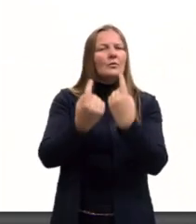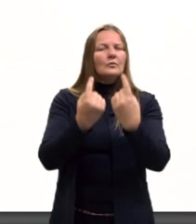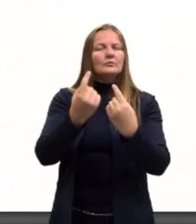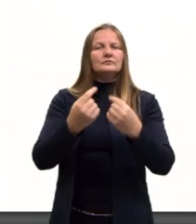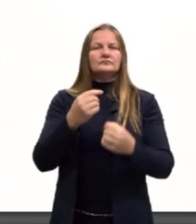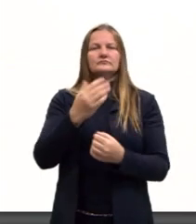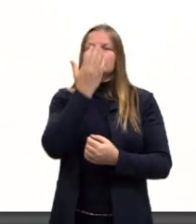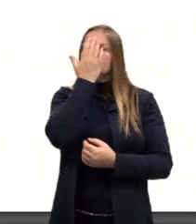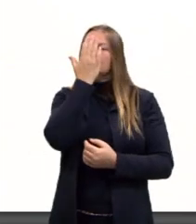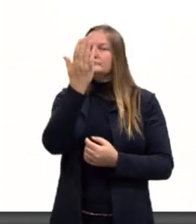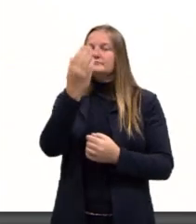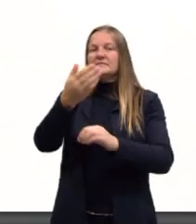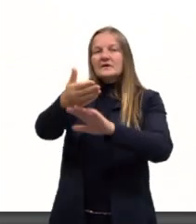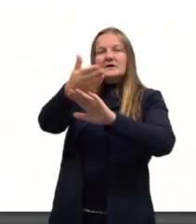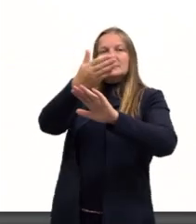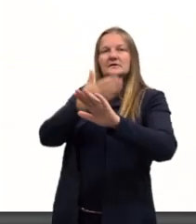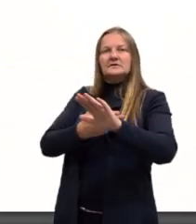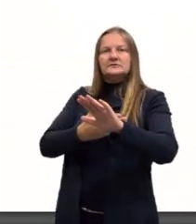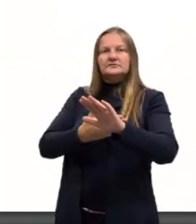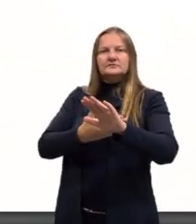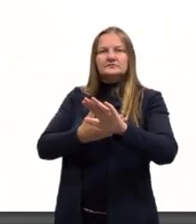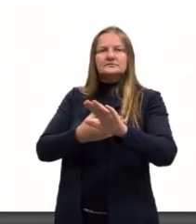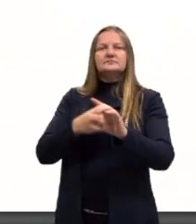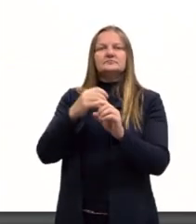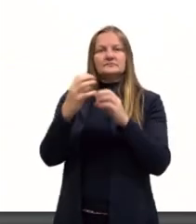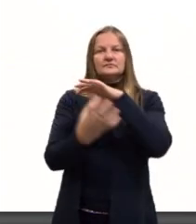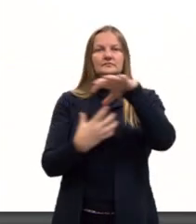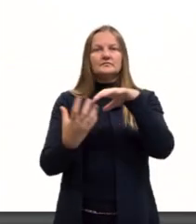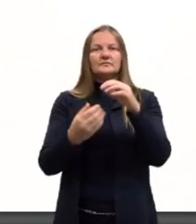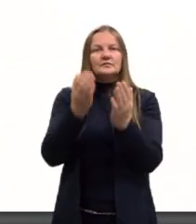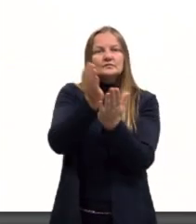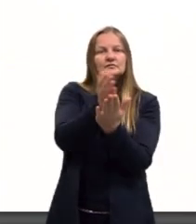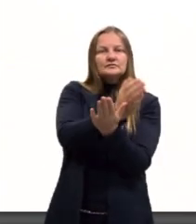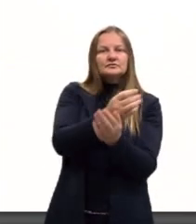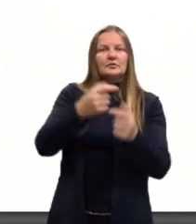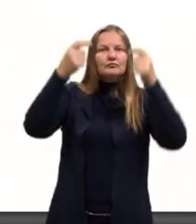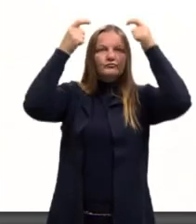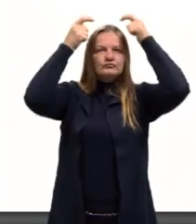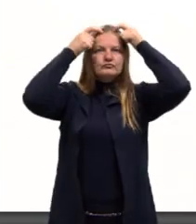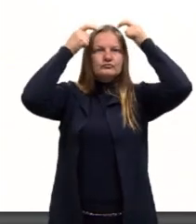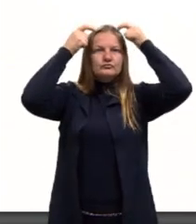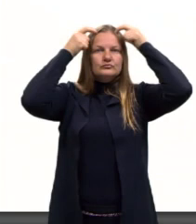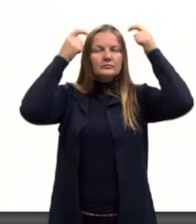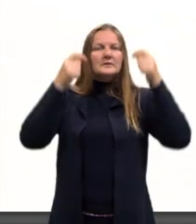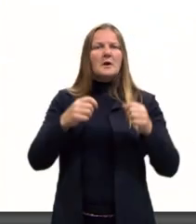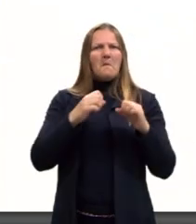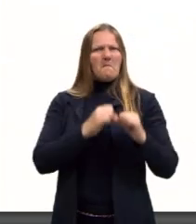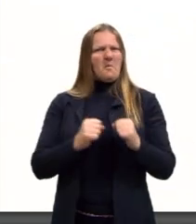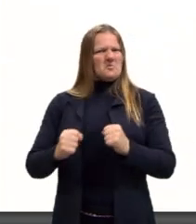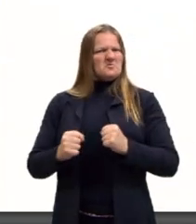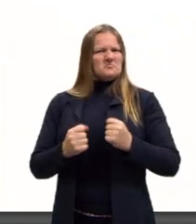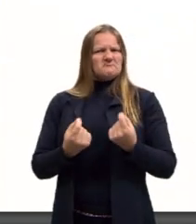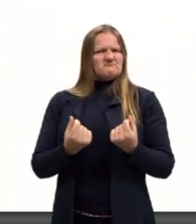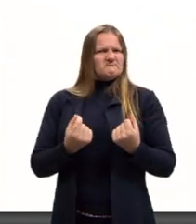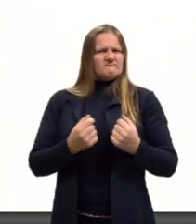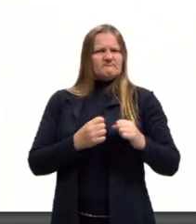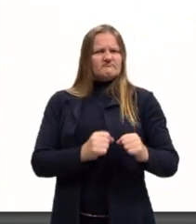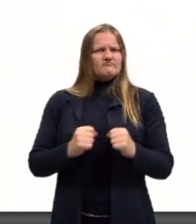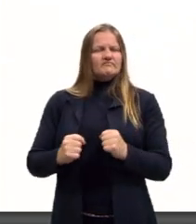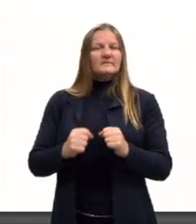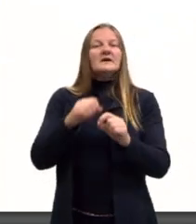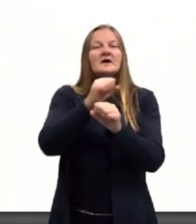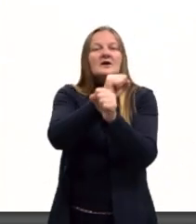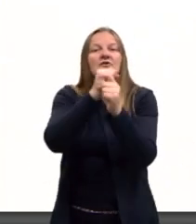Revolução. Antes da Revolução, como é que a sociedade estava dividida, então? Tinha o rei com um poder incontestável, e a